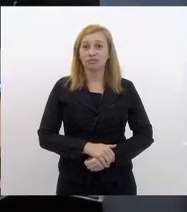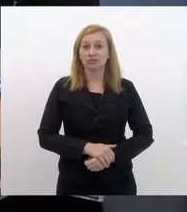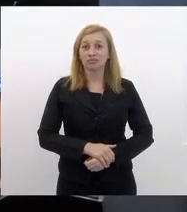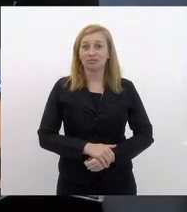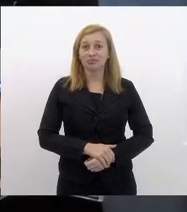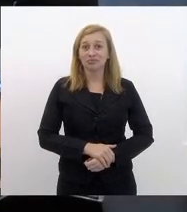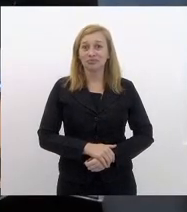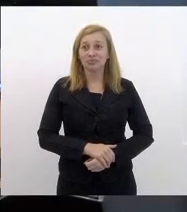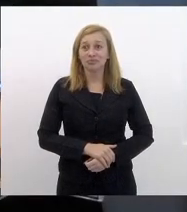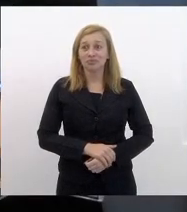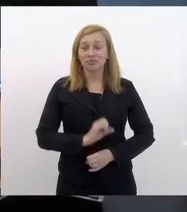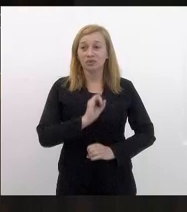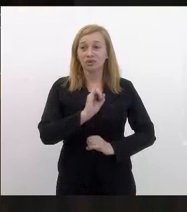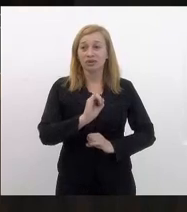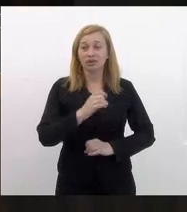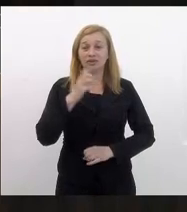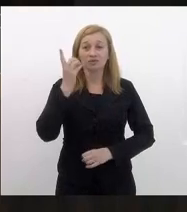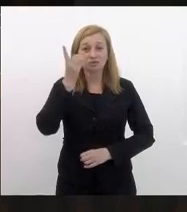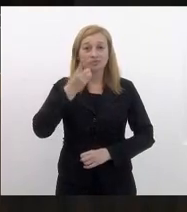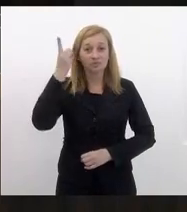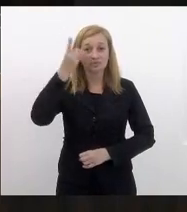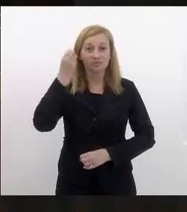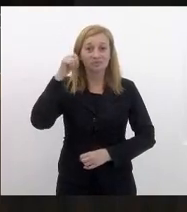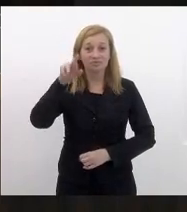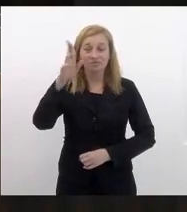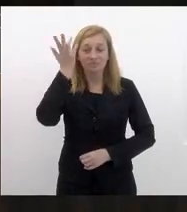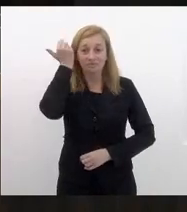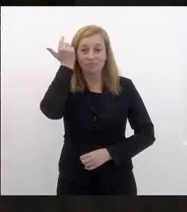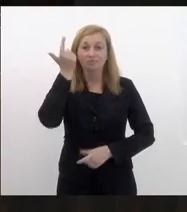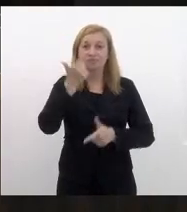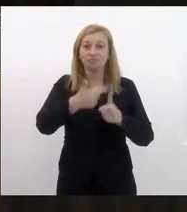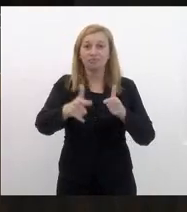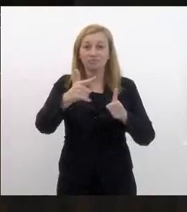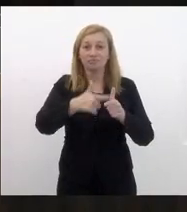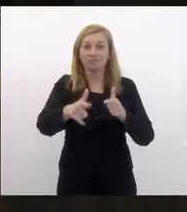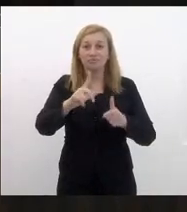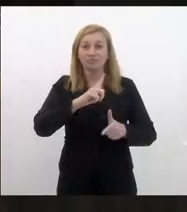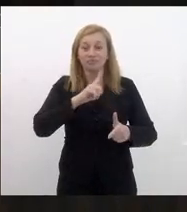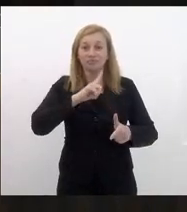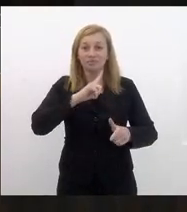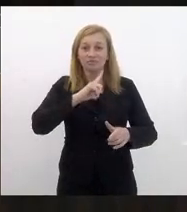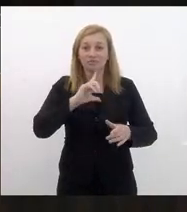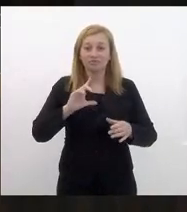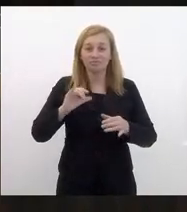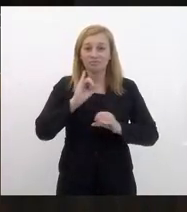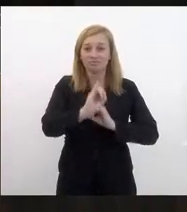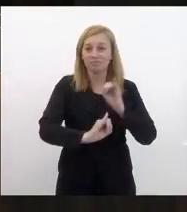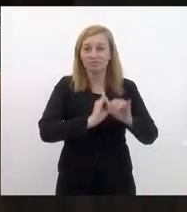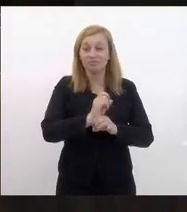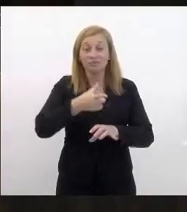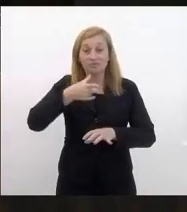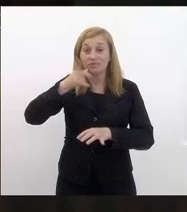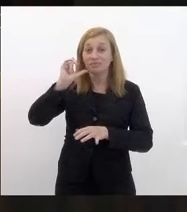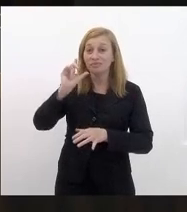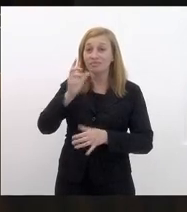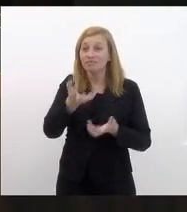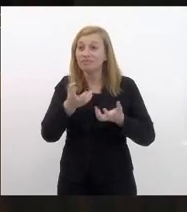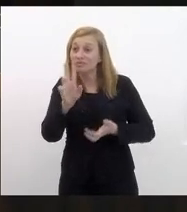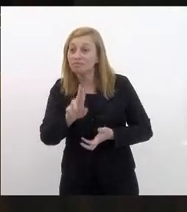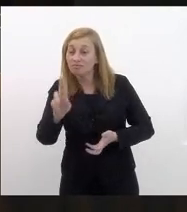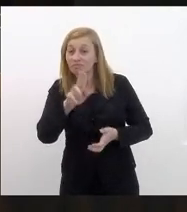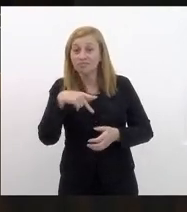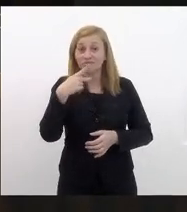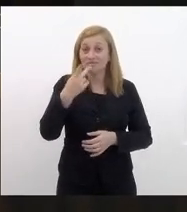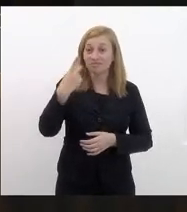o deputado Eliomar Coelho tem tido problemas com a conexão desde ontem ele tenta fazer o pronunciamento